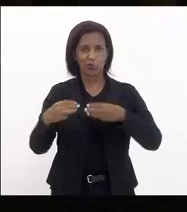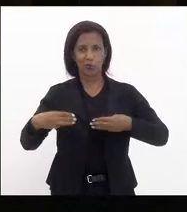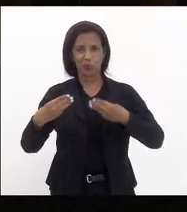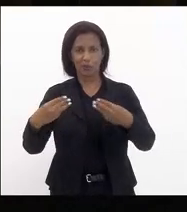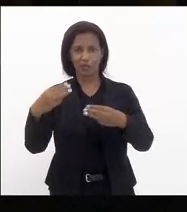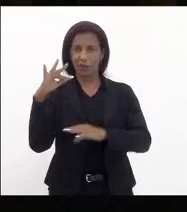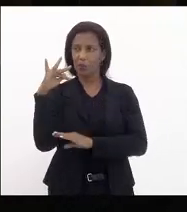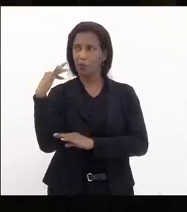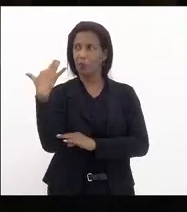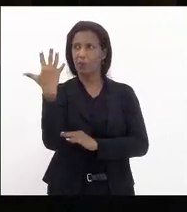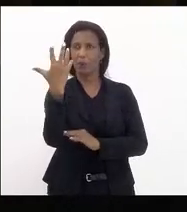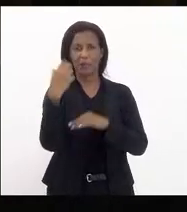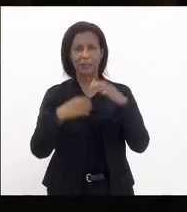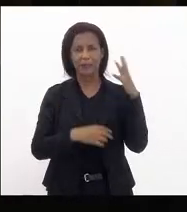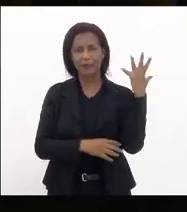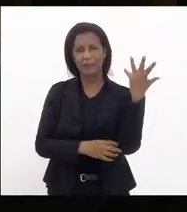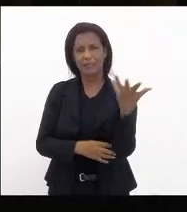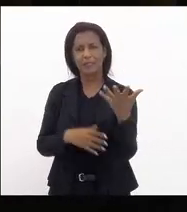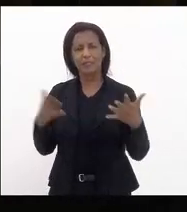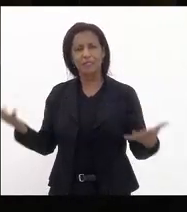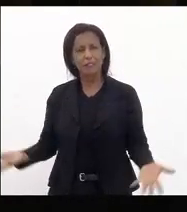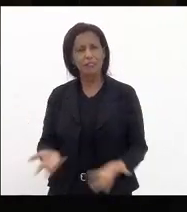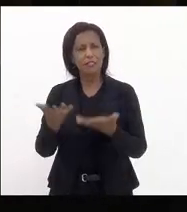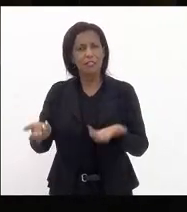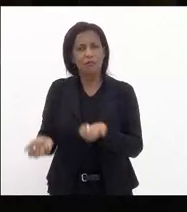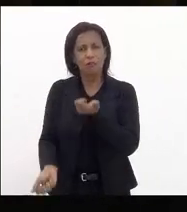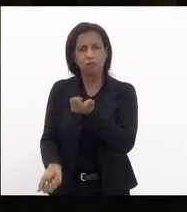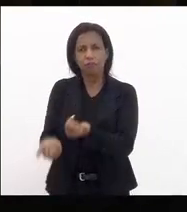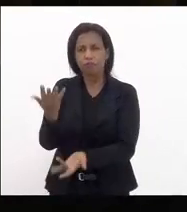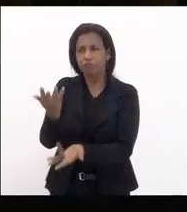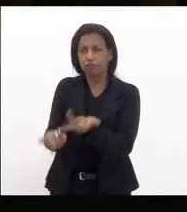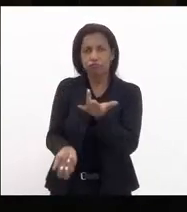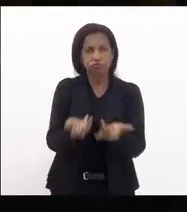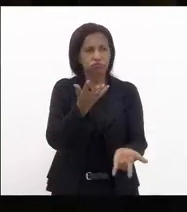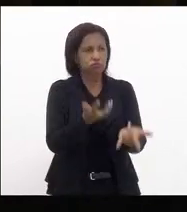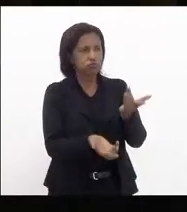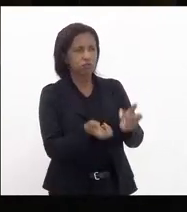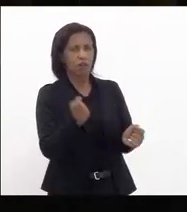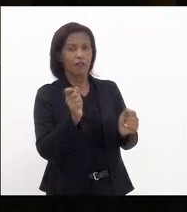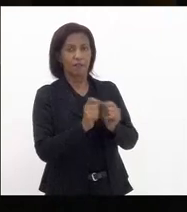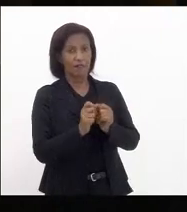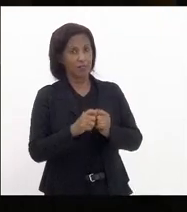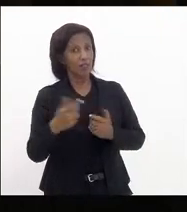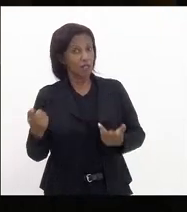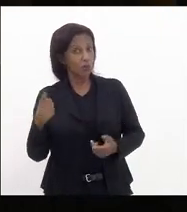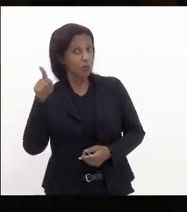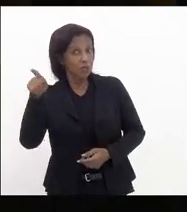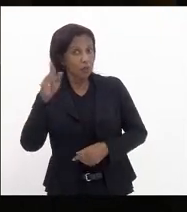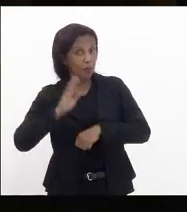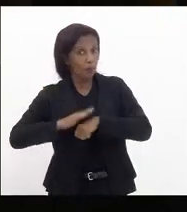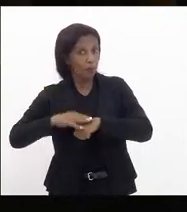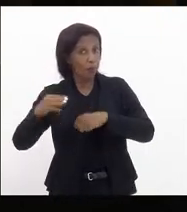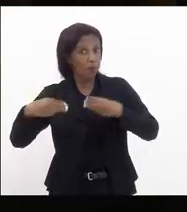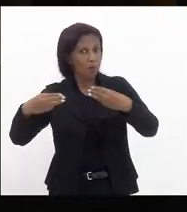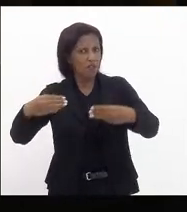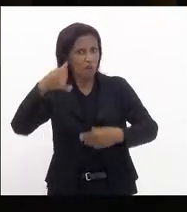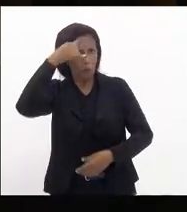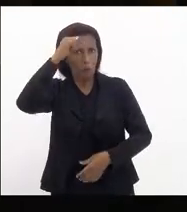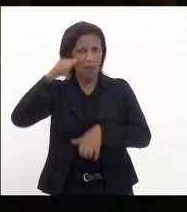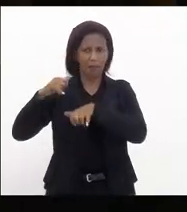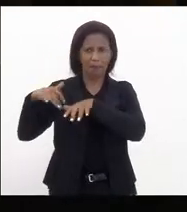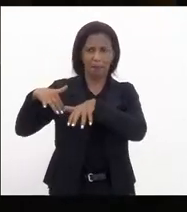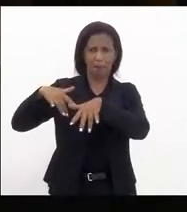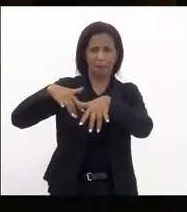do Meio Ambiente incentivando queimadas fazendo e o seu ministro falou que ia passar a boiada e passou